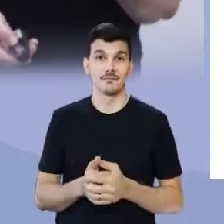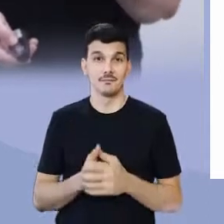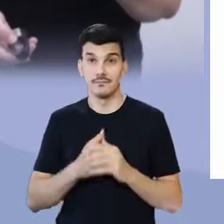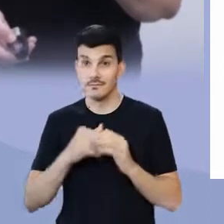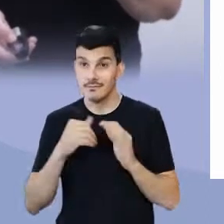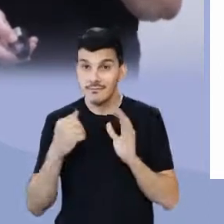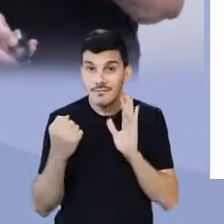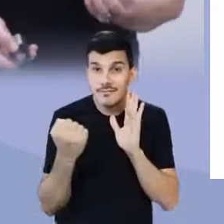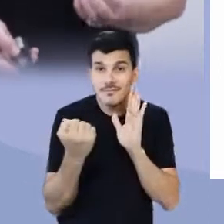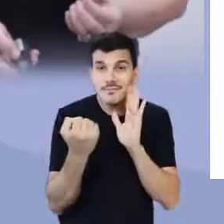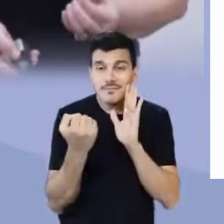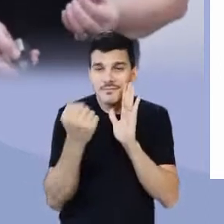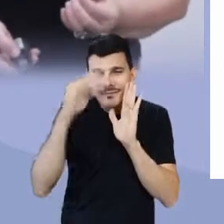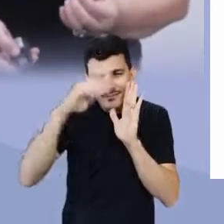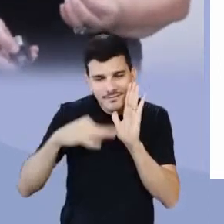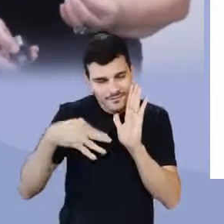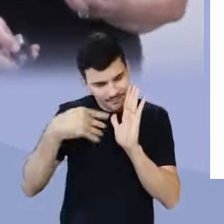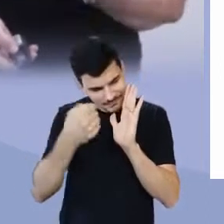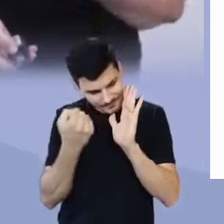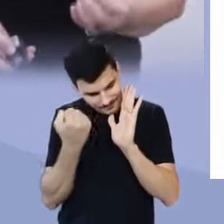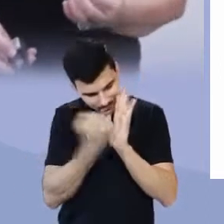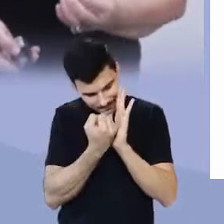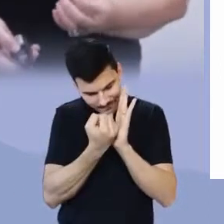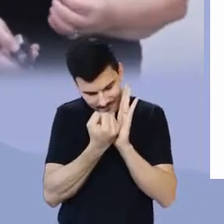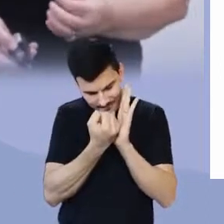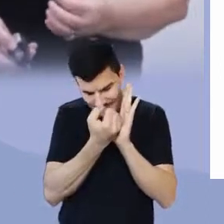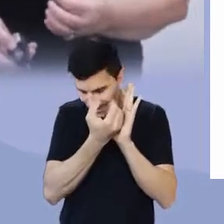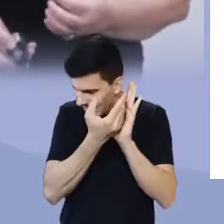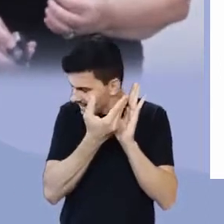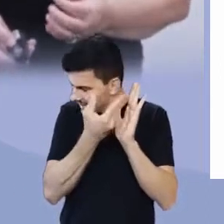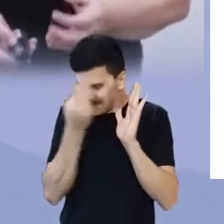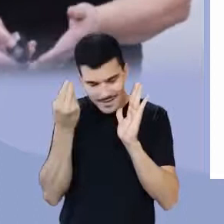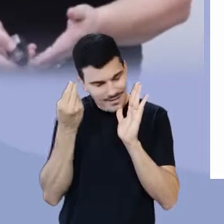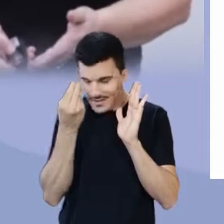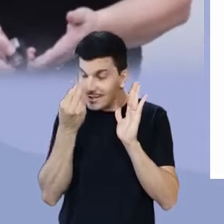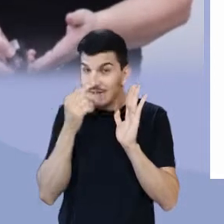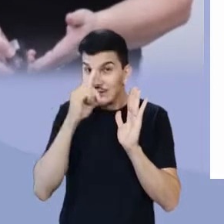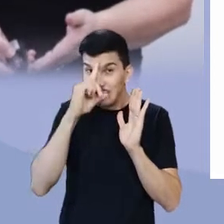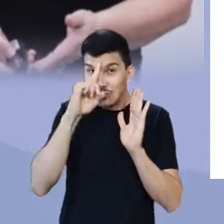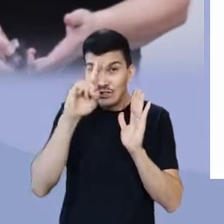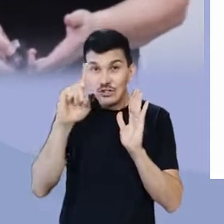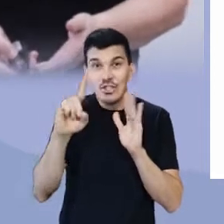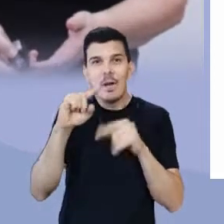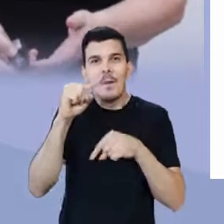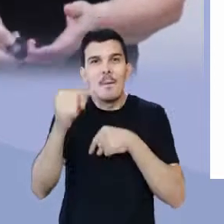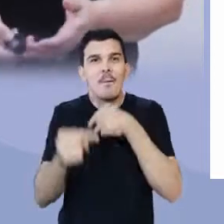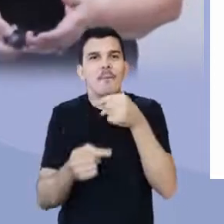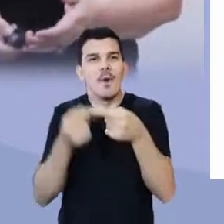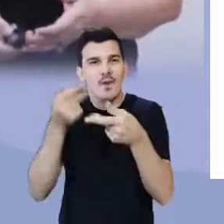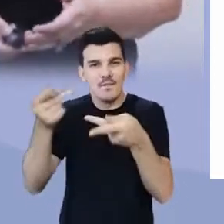Marcam no calendário para não se perderem a data da próxima visita,